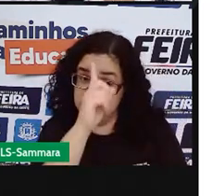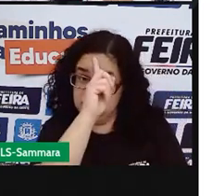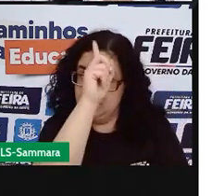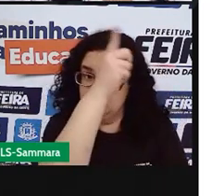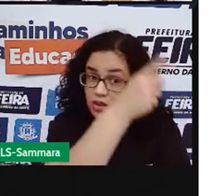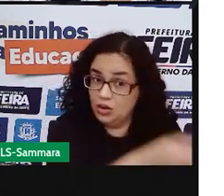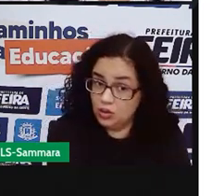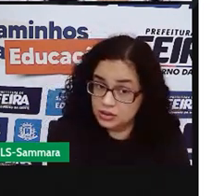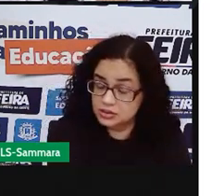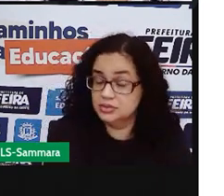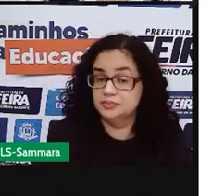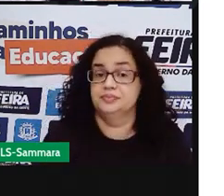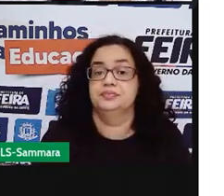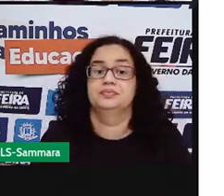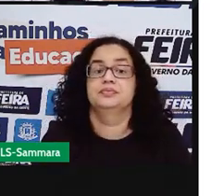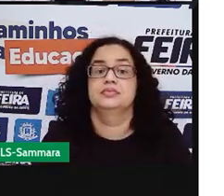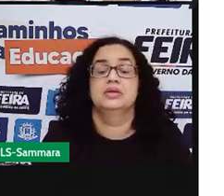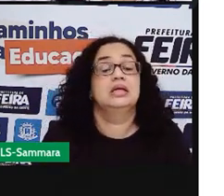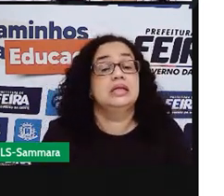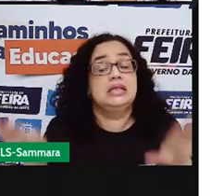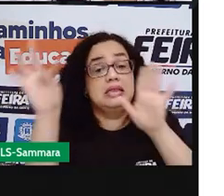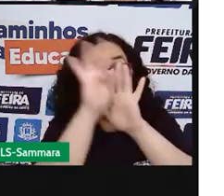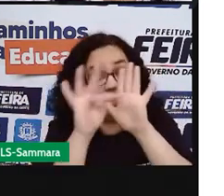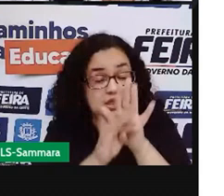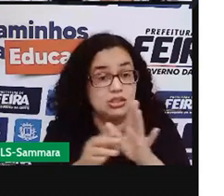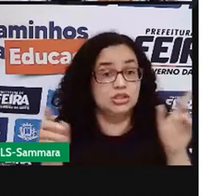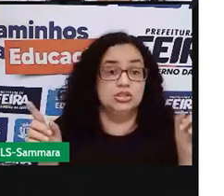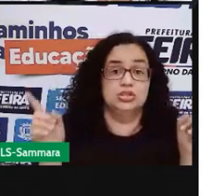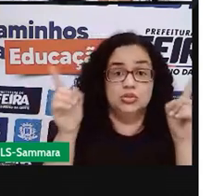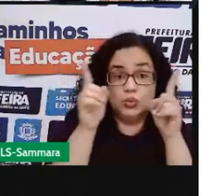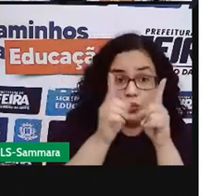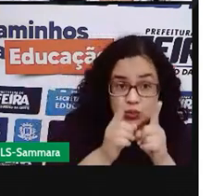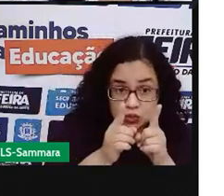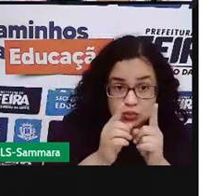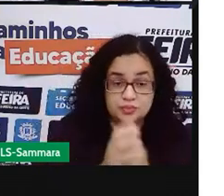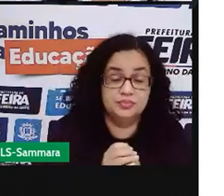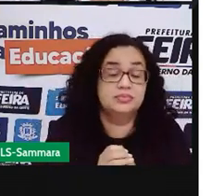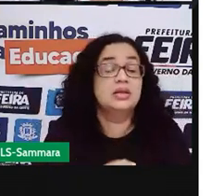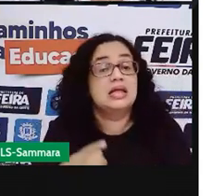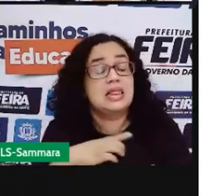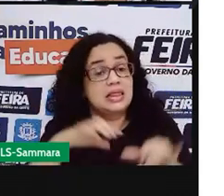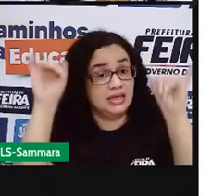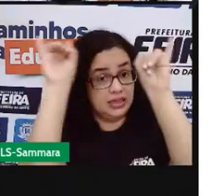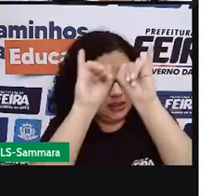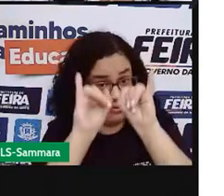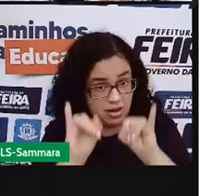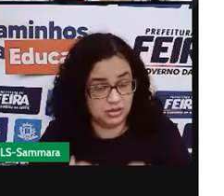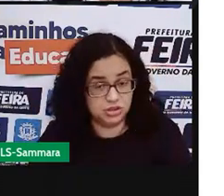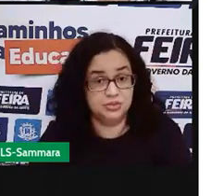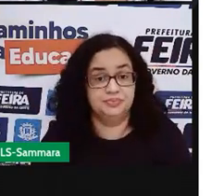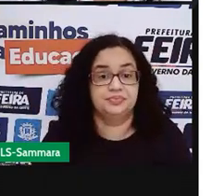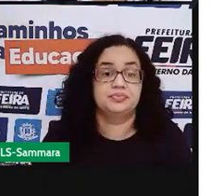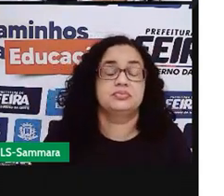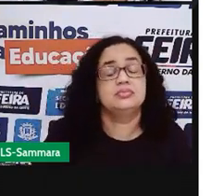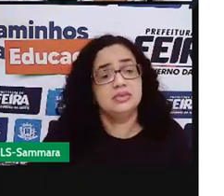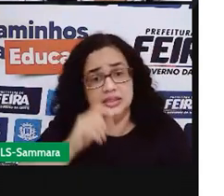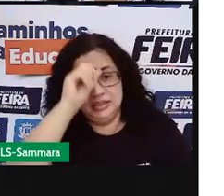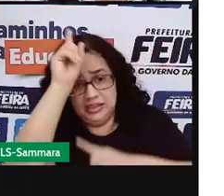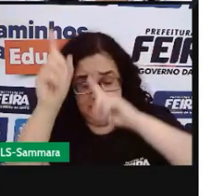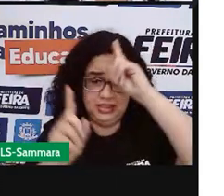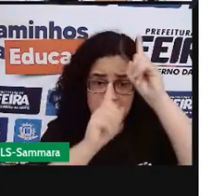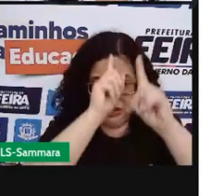imperativo. O texto é curto, tem imagem, tem